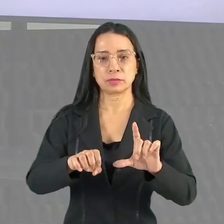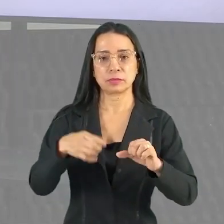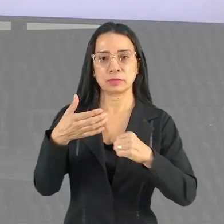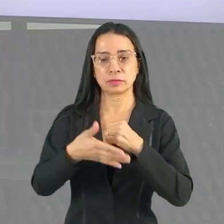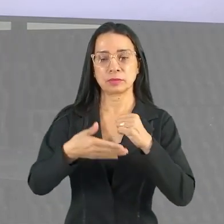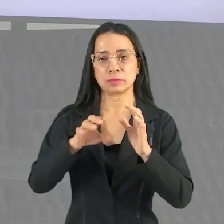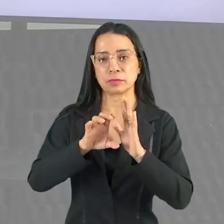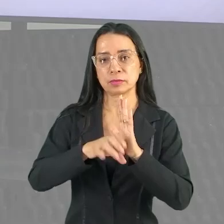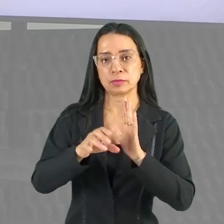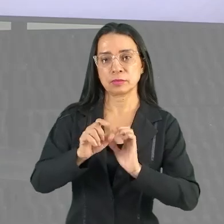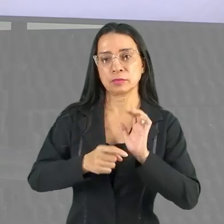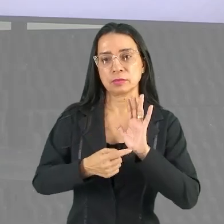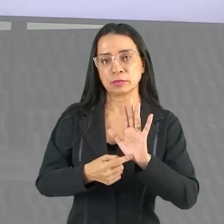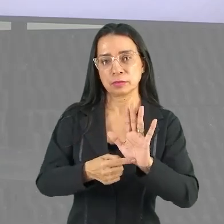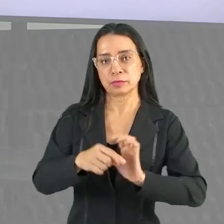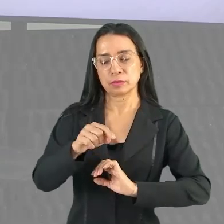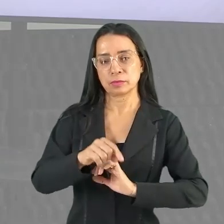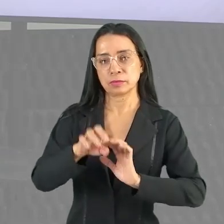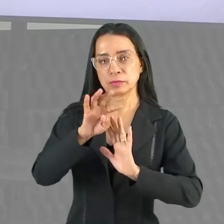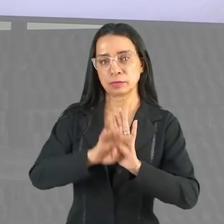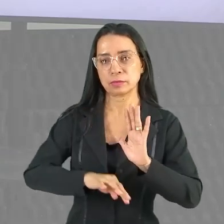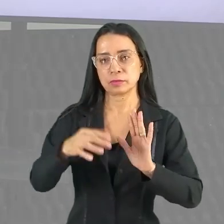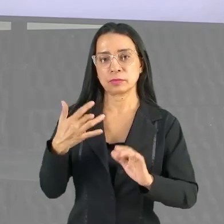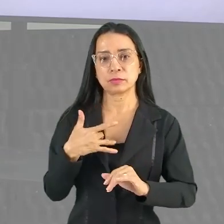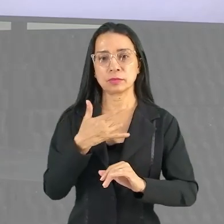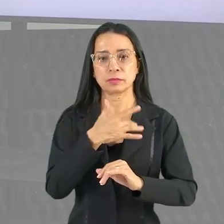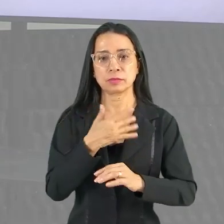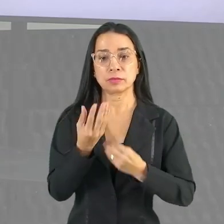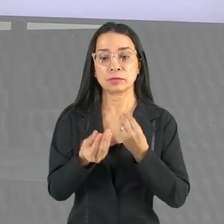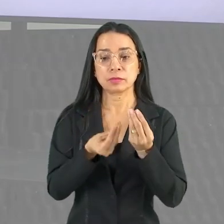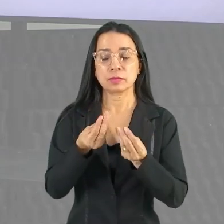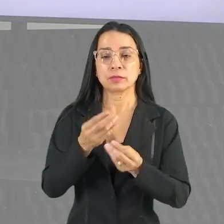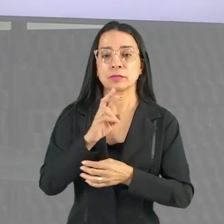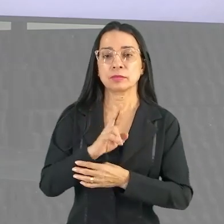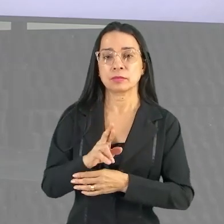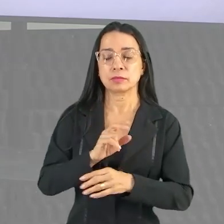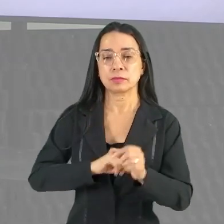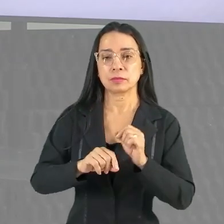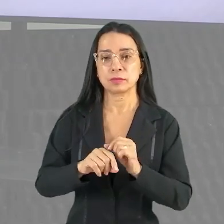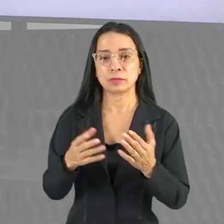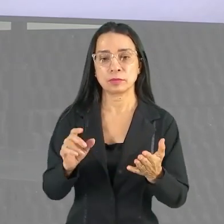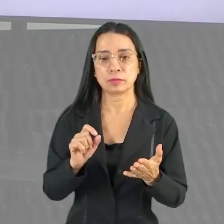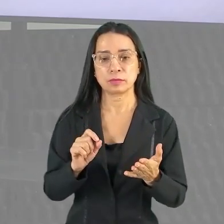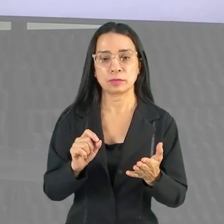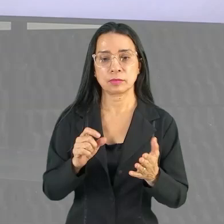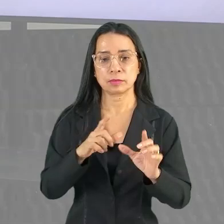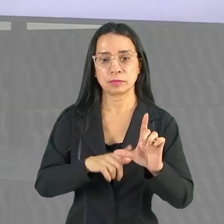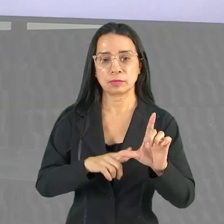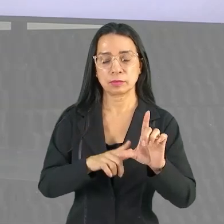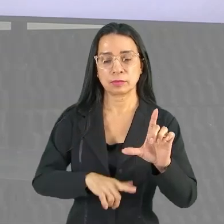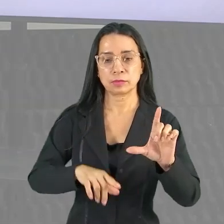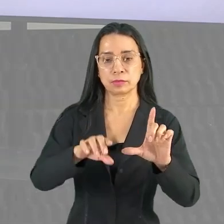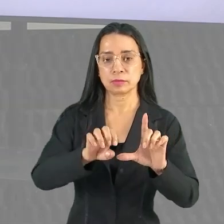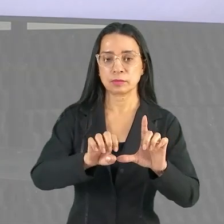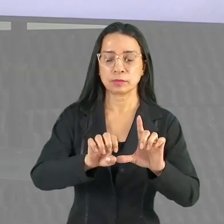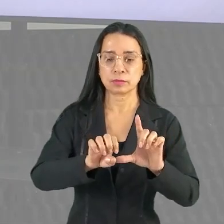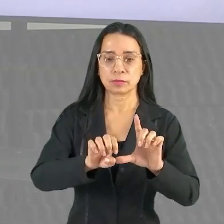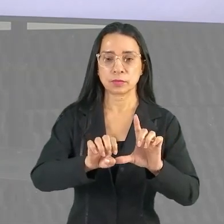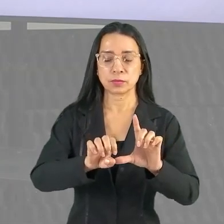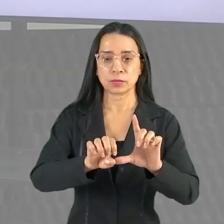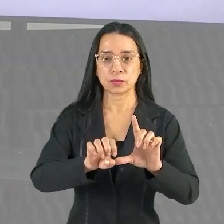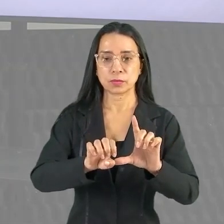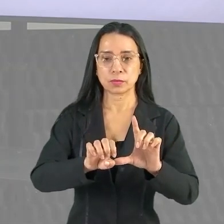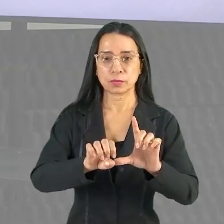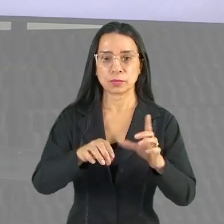base no conceito apresentado no texto, a saúde é a consequência direta da forma de organização